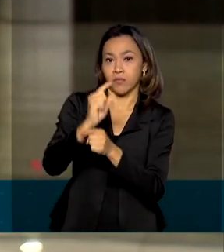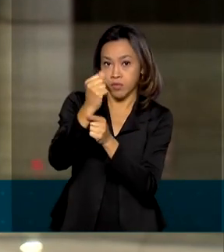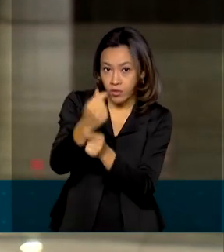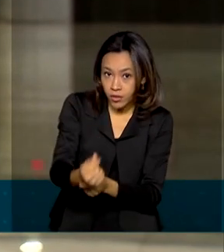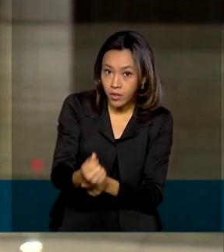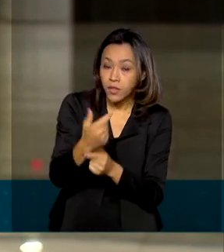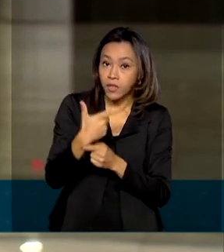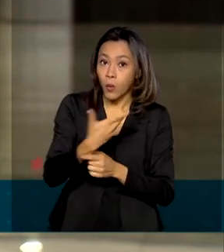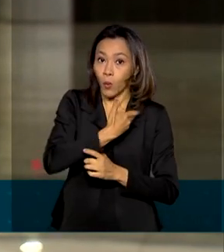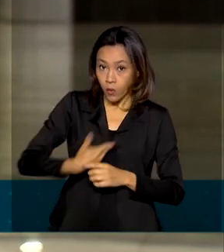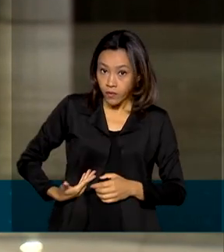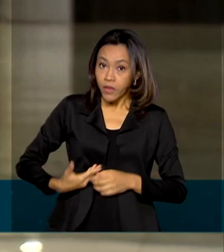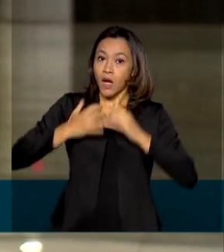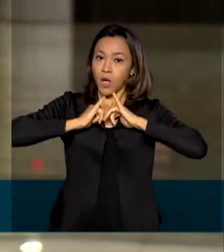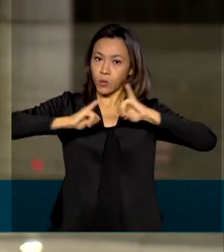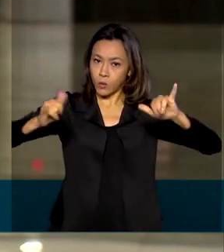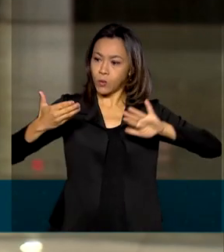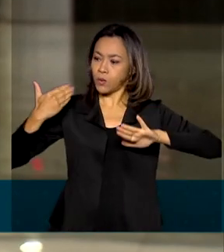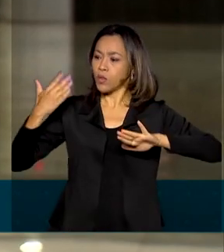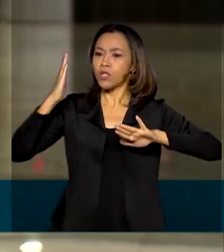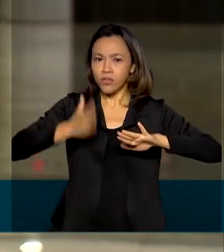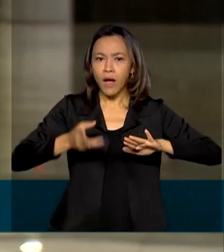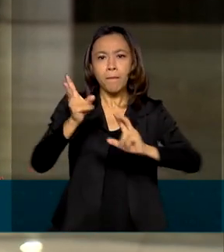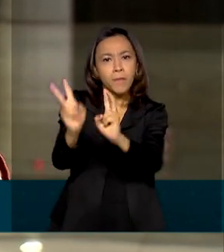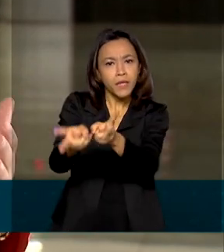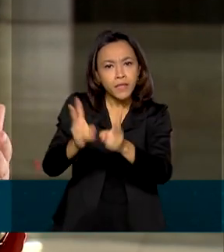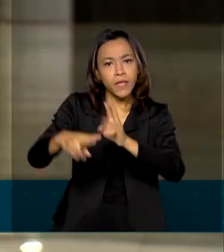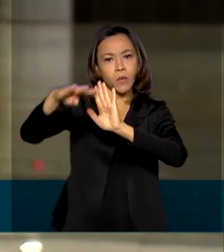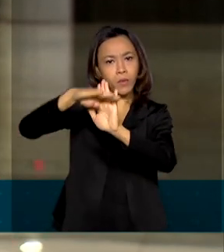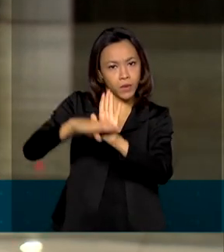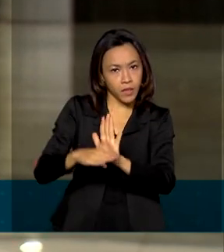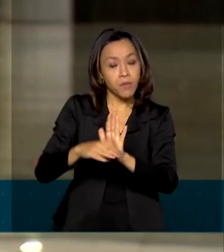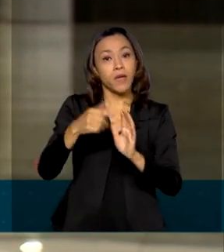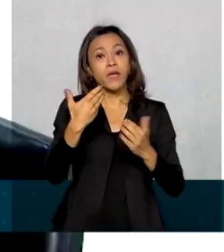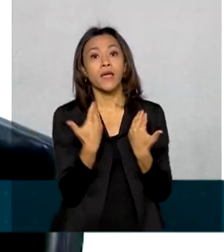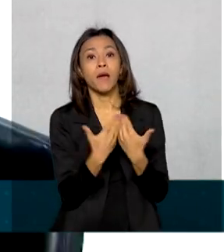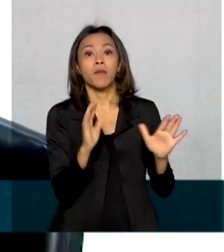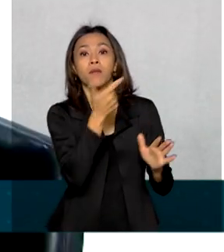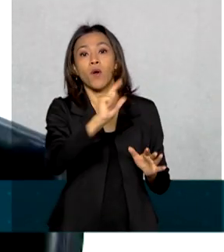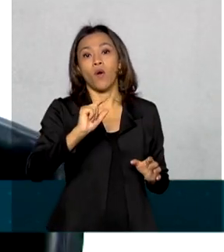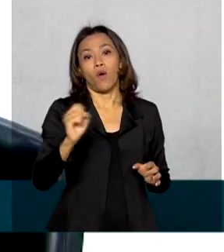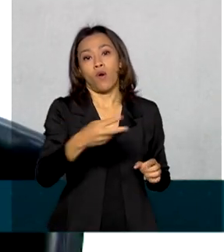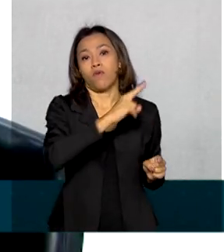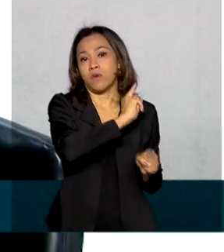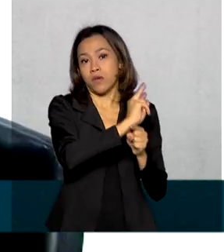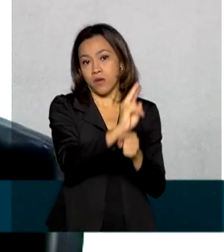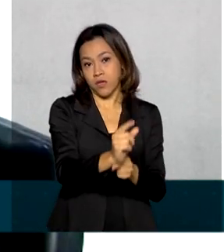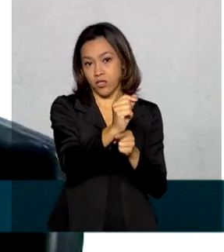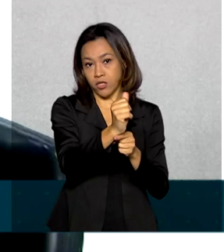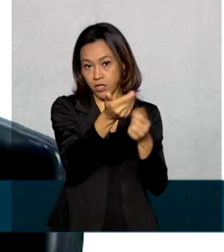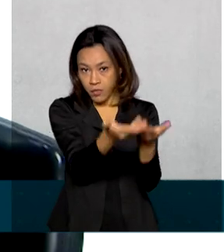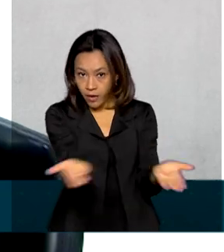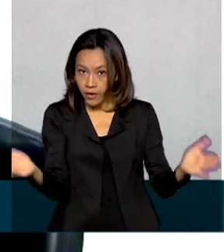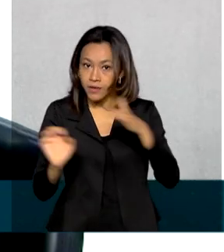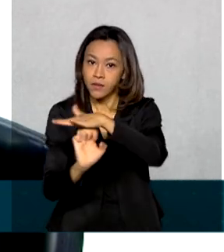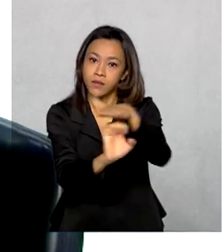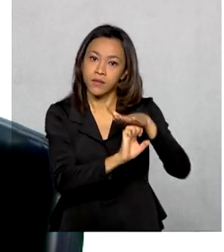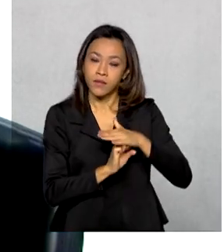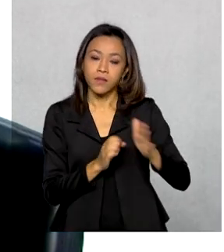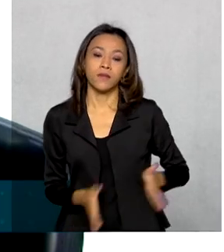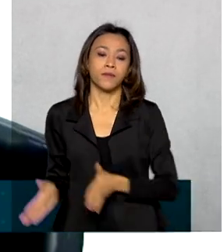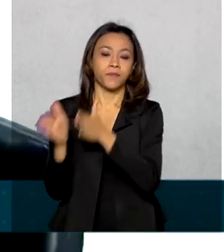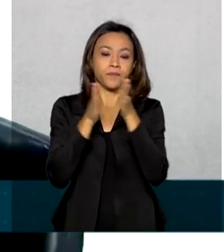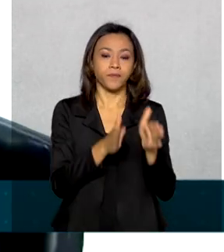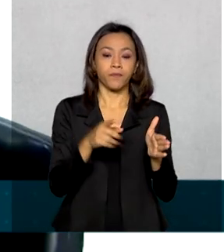anunciou que vai manter o PRONAMP e abrir outras linhas de crédito para o setor. Estamos trabalhando no Sistema Nacional de Garantias de